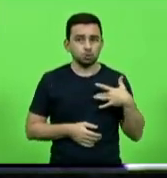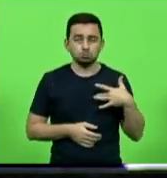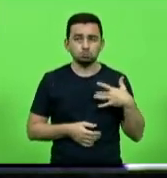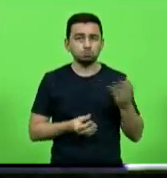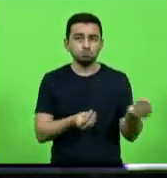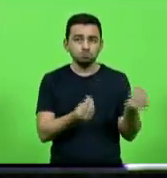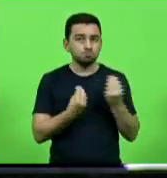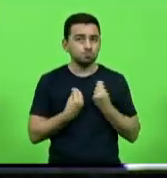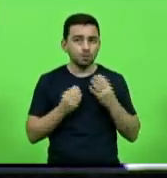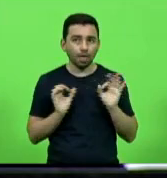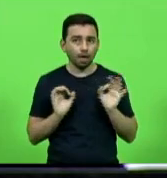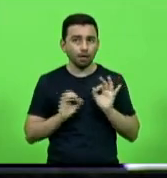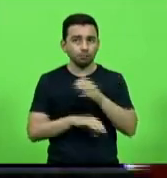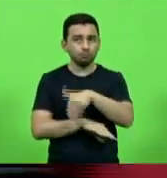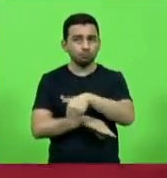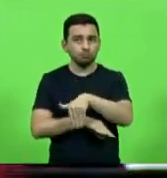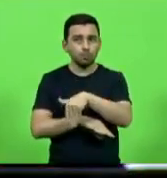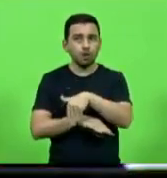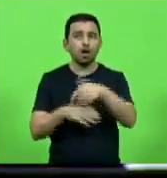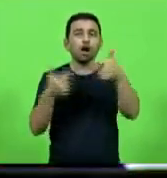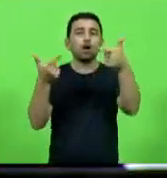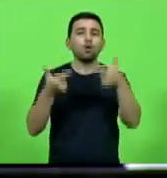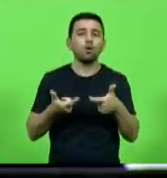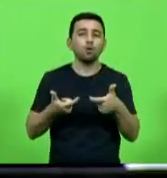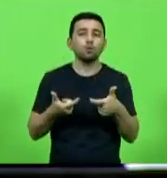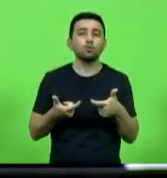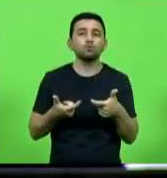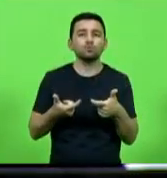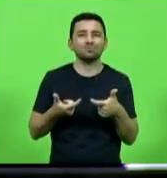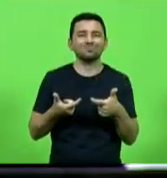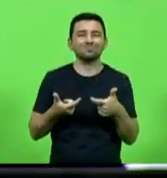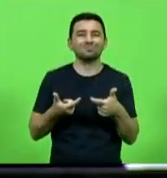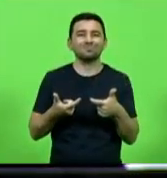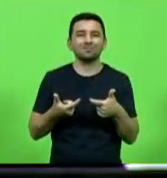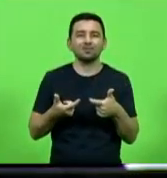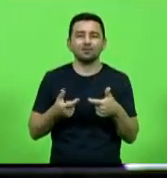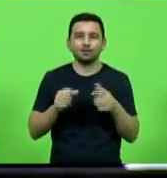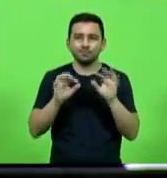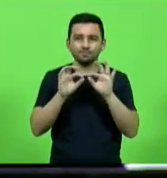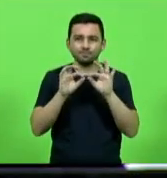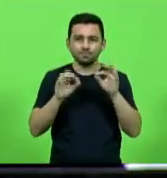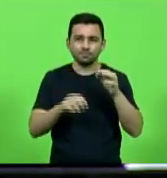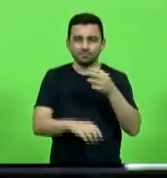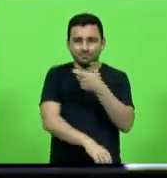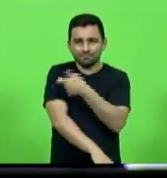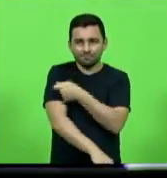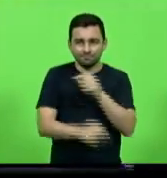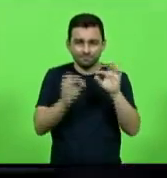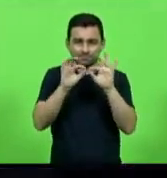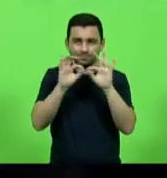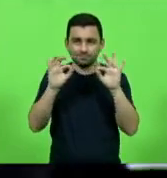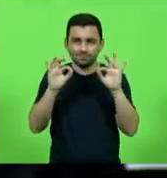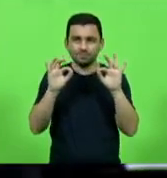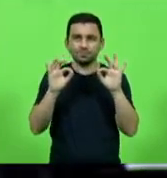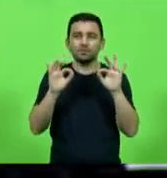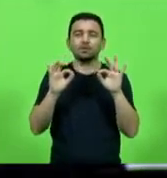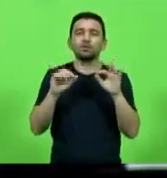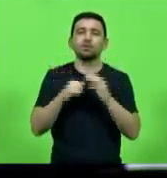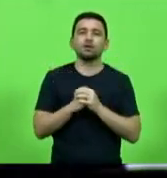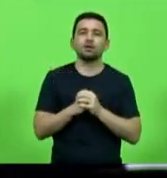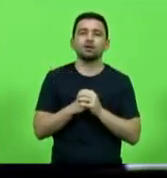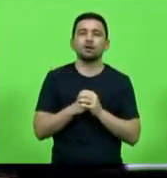o endereço de onde estariam as agulhas e as